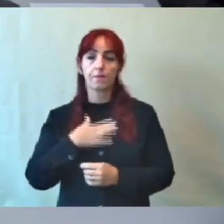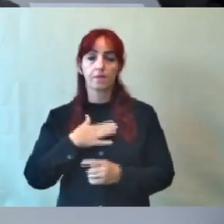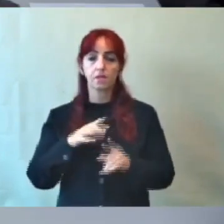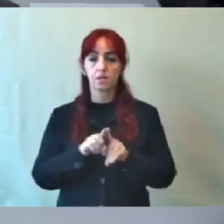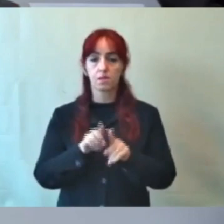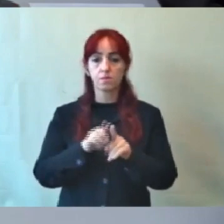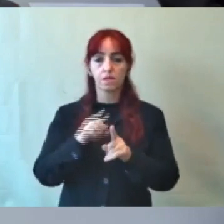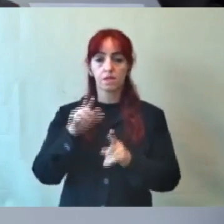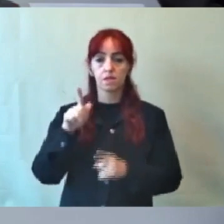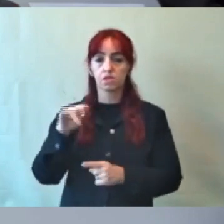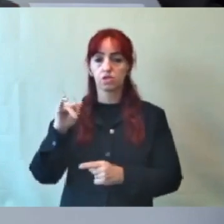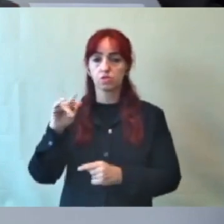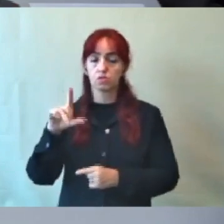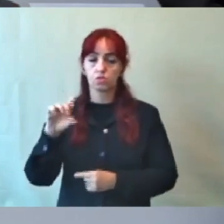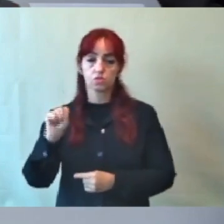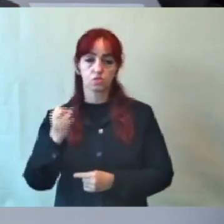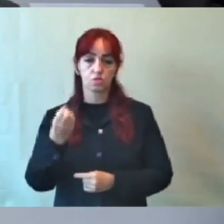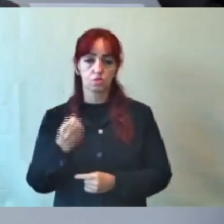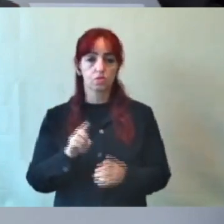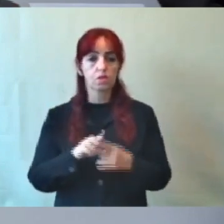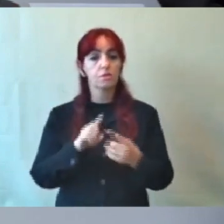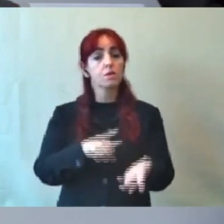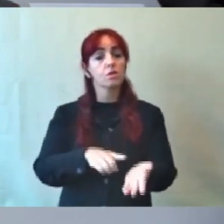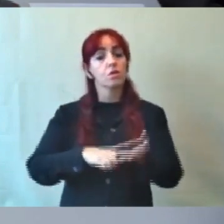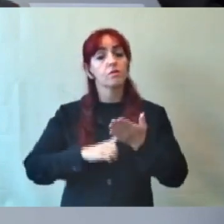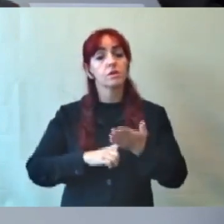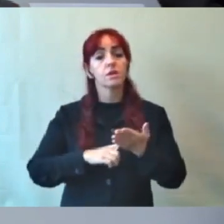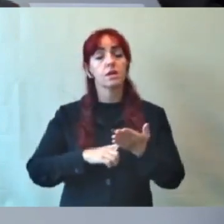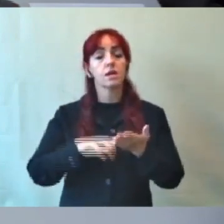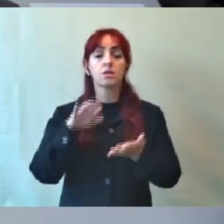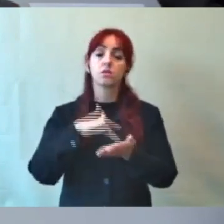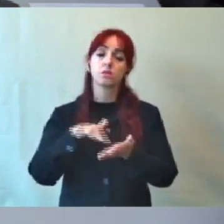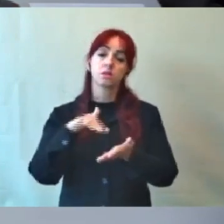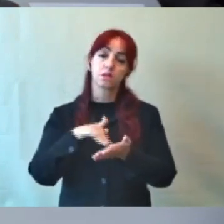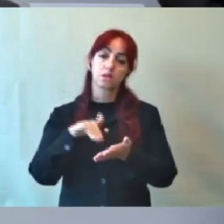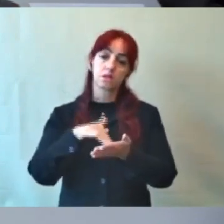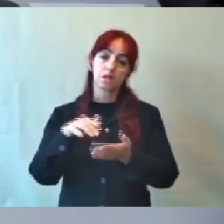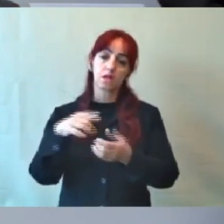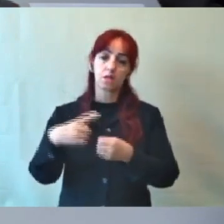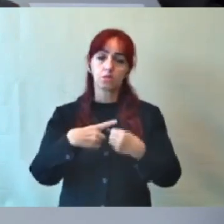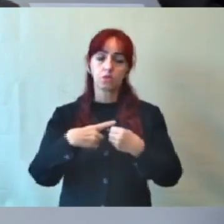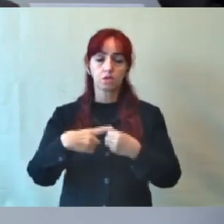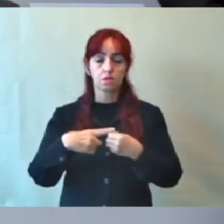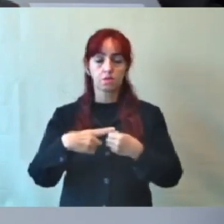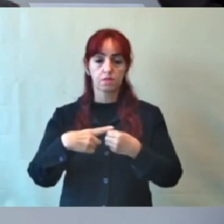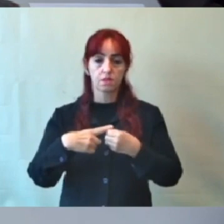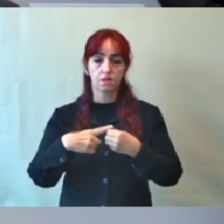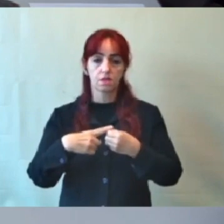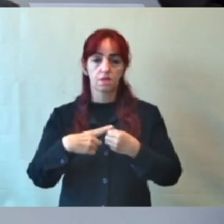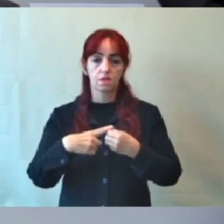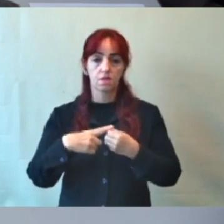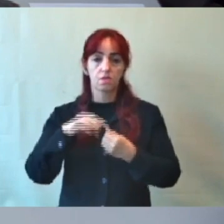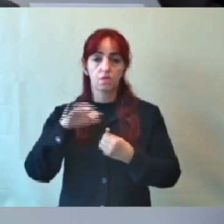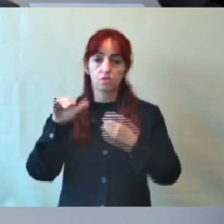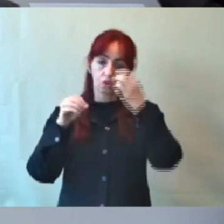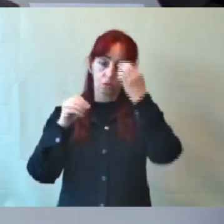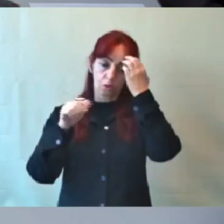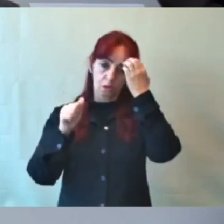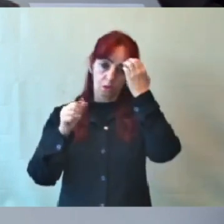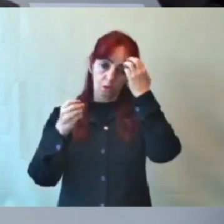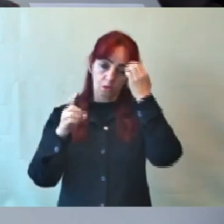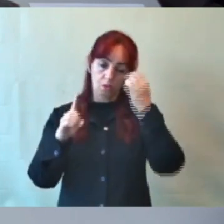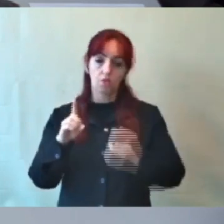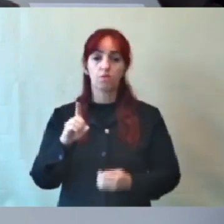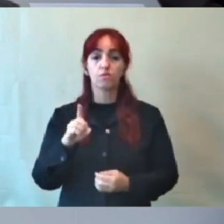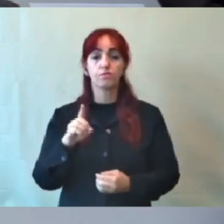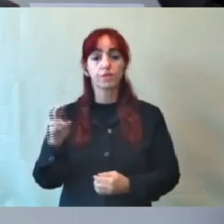O convocado até então era o secretário municipal de Política Urbana, João Antônio Fleury Teixeira, que nos respondeu